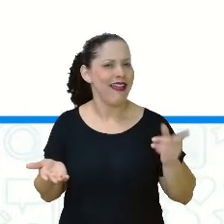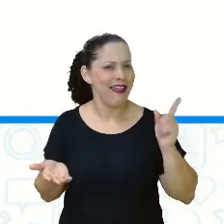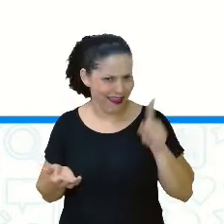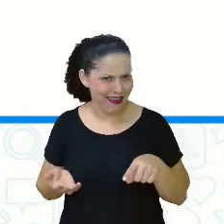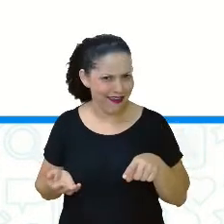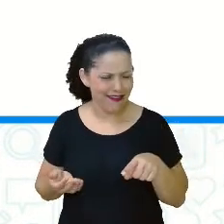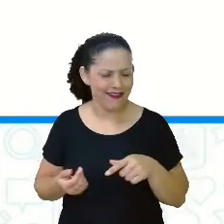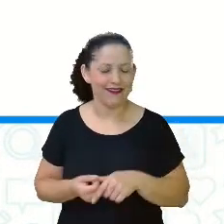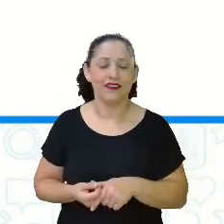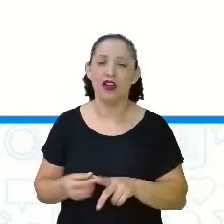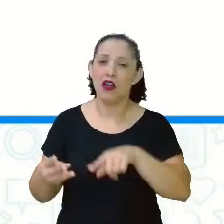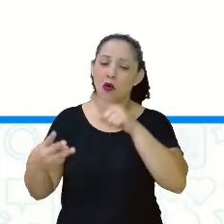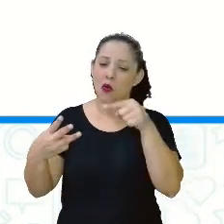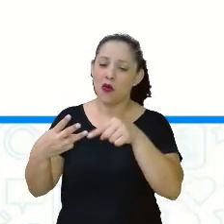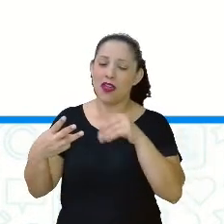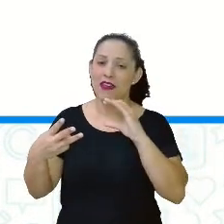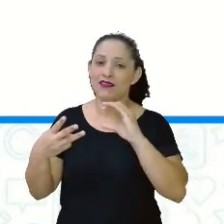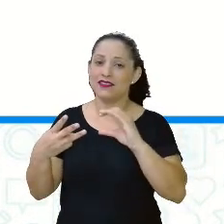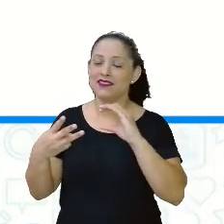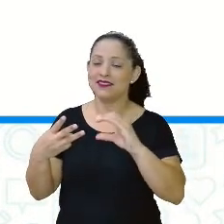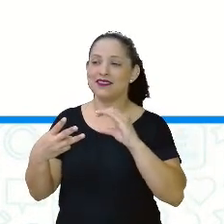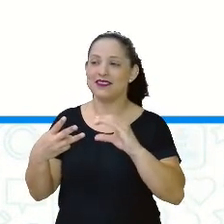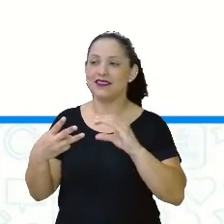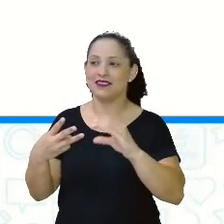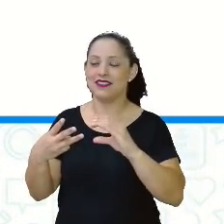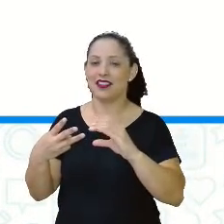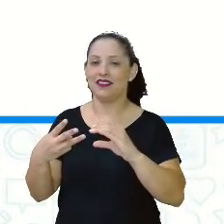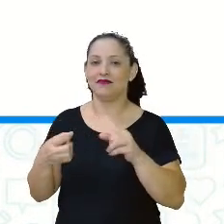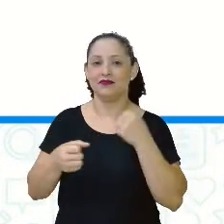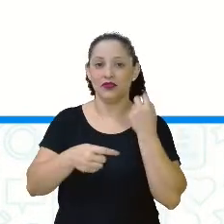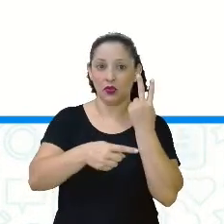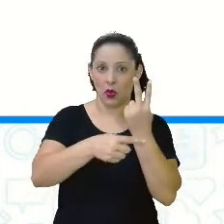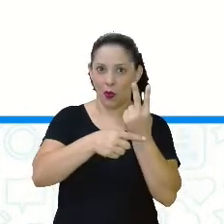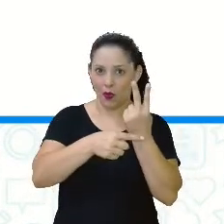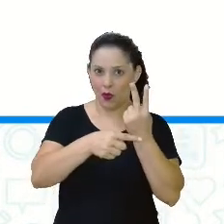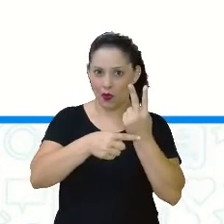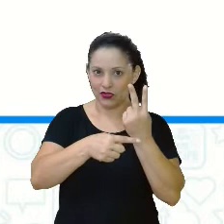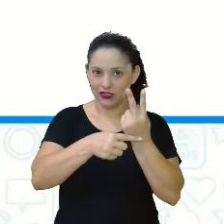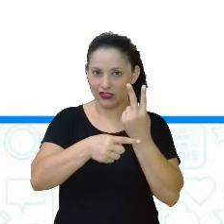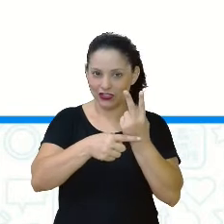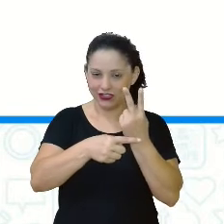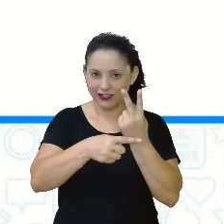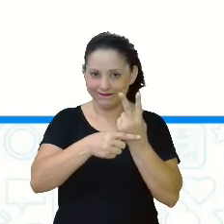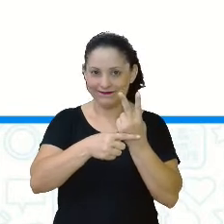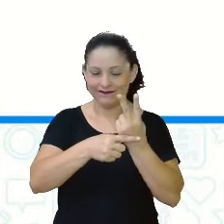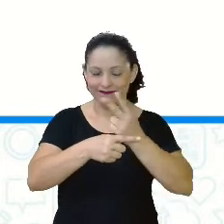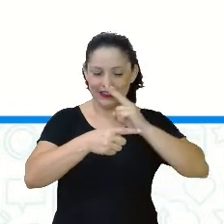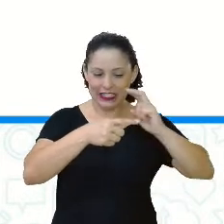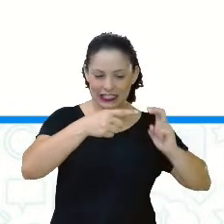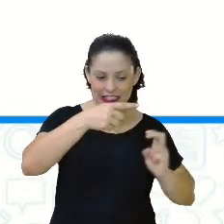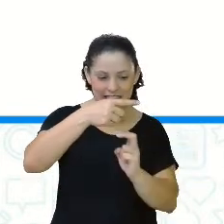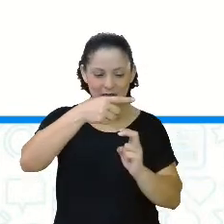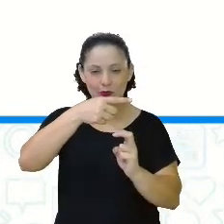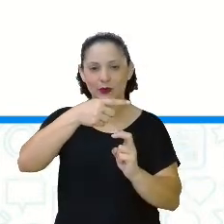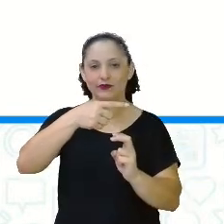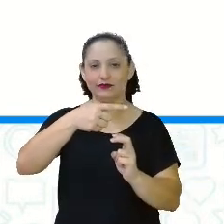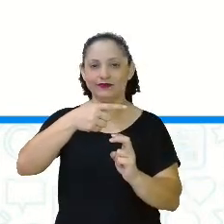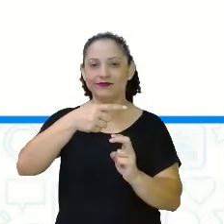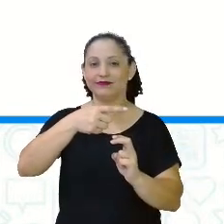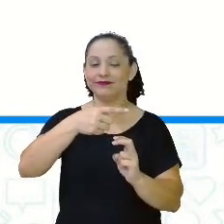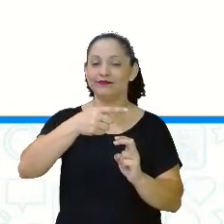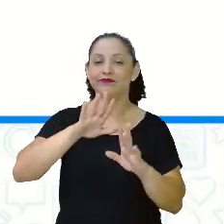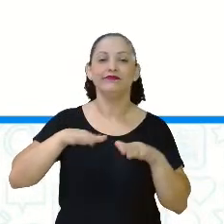essa letra B? Ou é essa letra C, que eu tenho o 2 no numerador e o 5 no